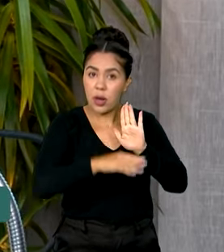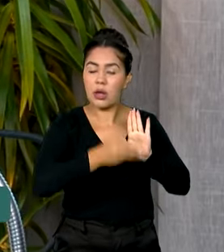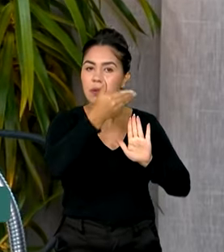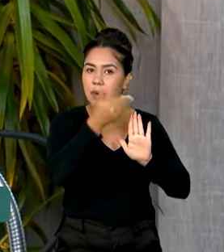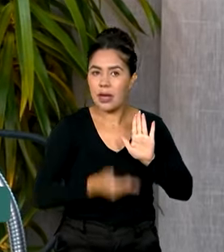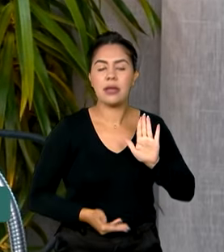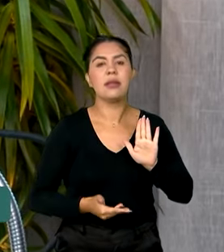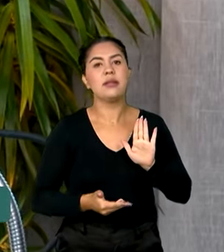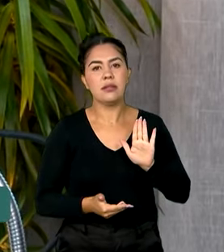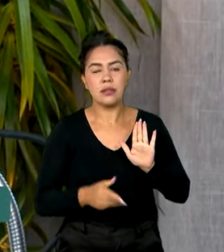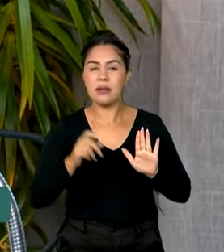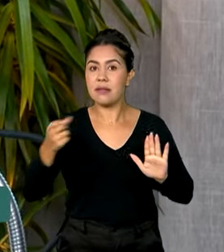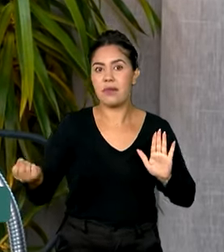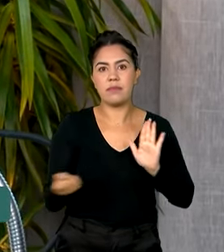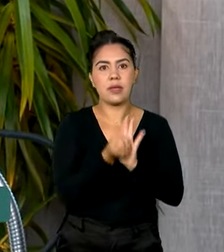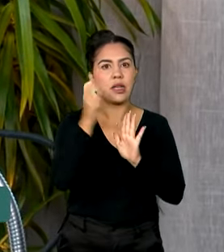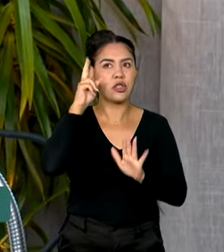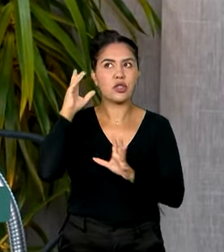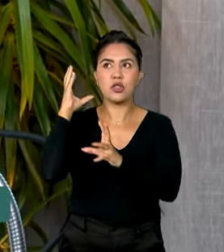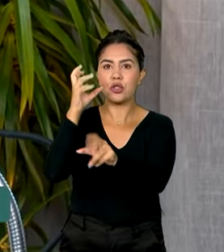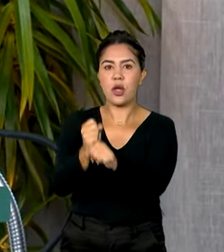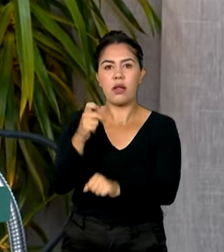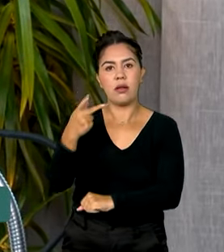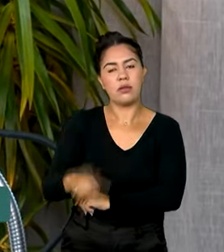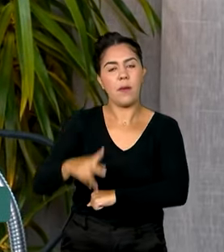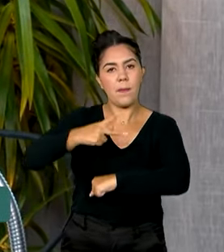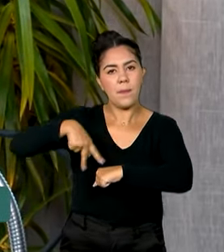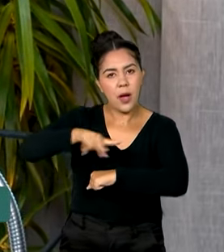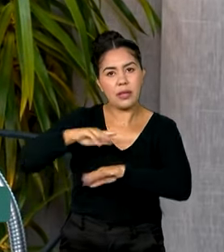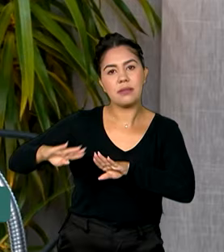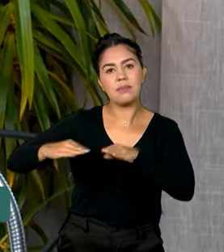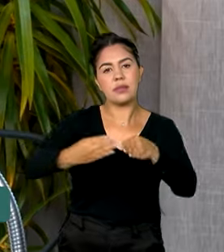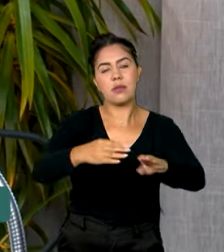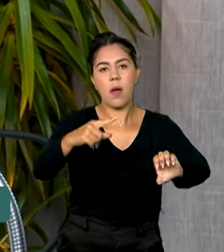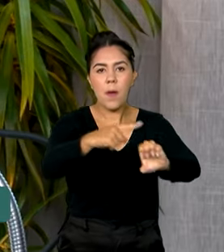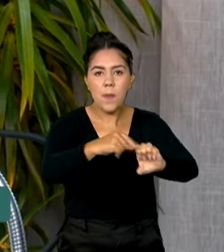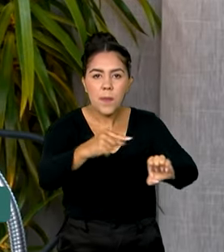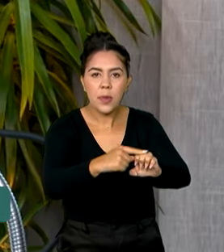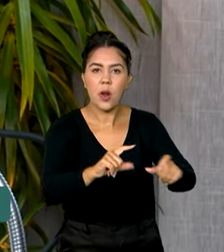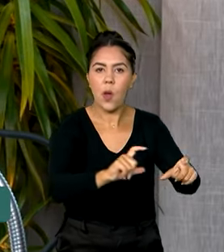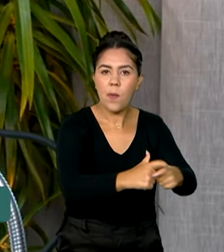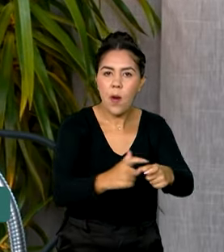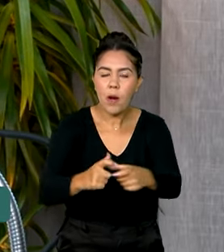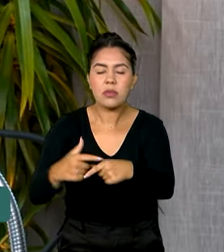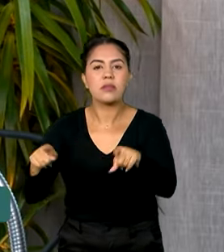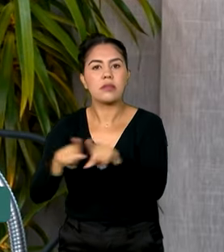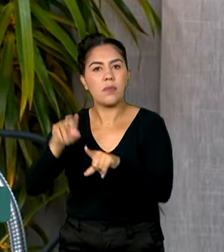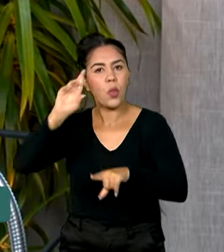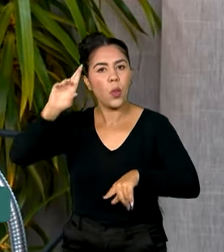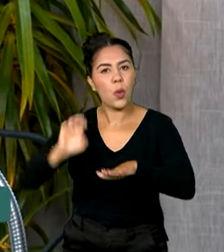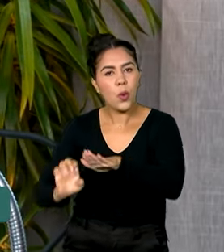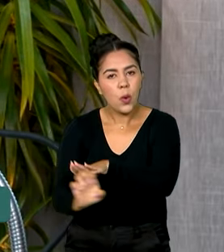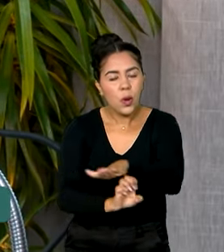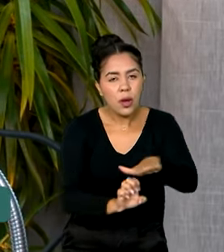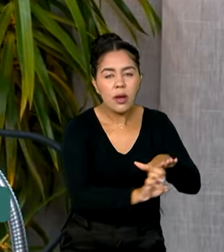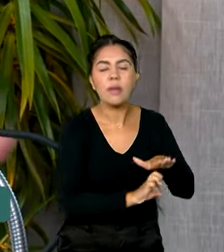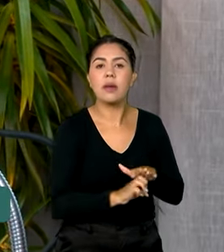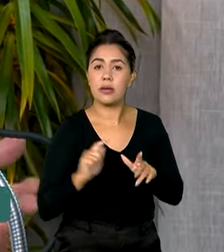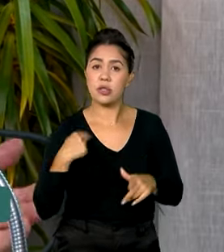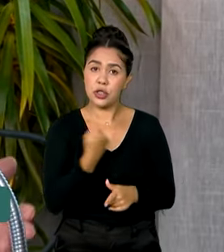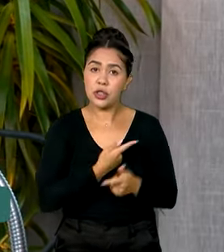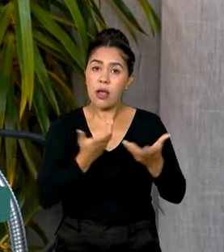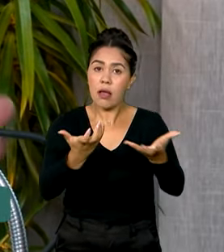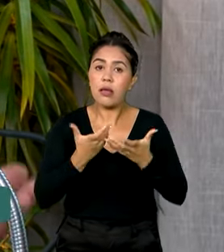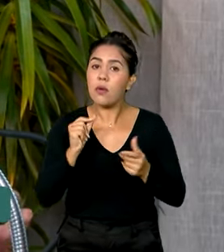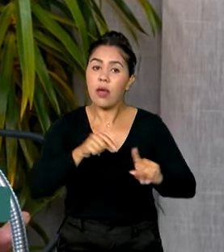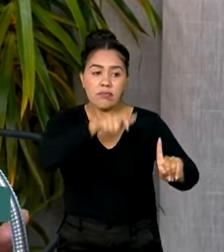crédito já feito na história desse país para pequeno e médio empresário, para pequenos empreendedores, porque, na verdade, a gente quer que a pessoa